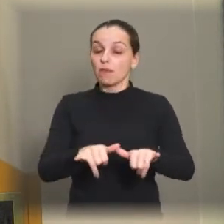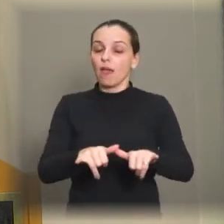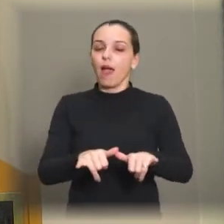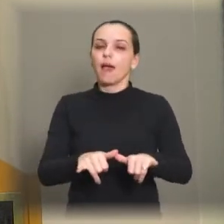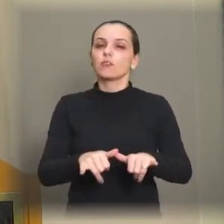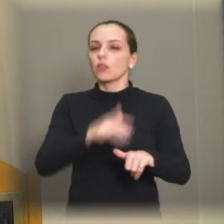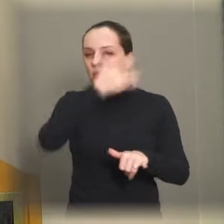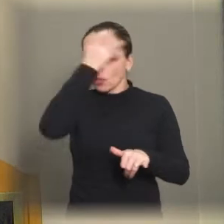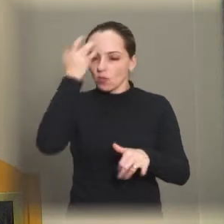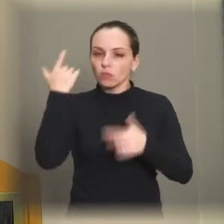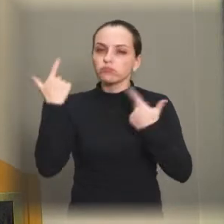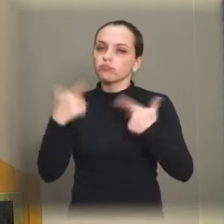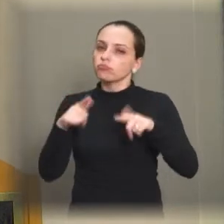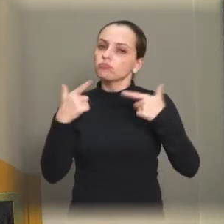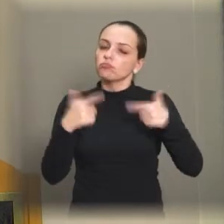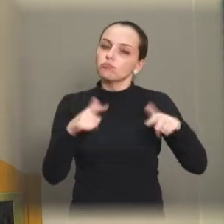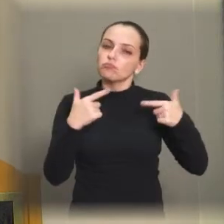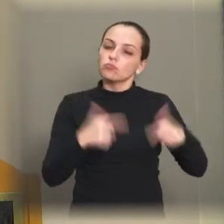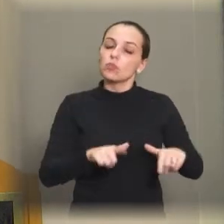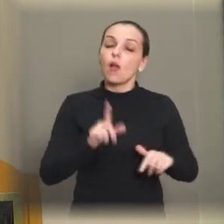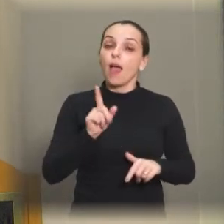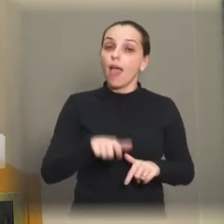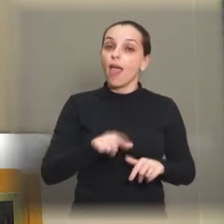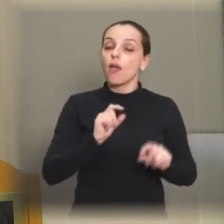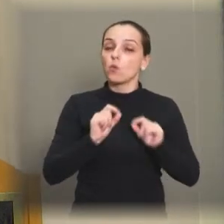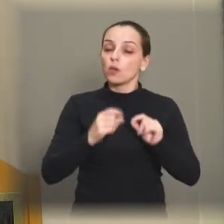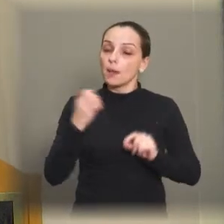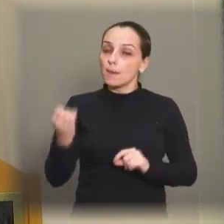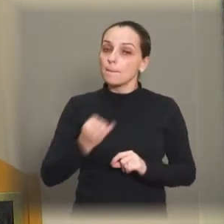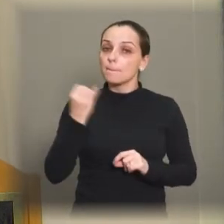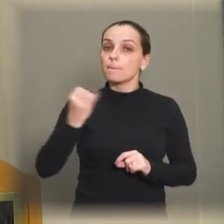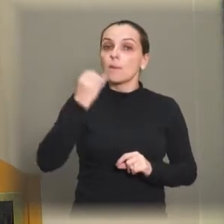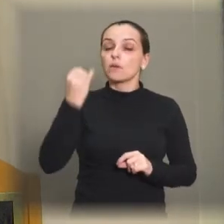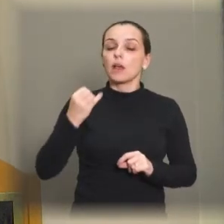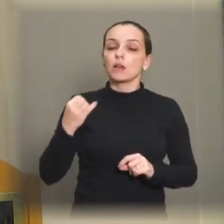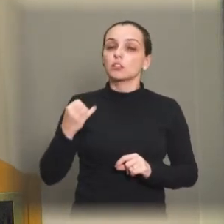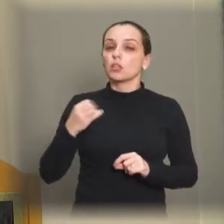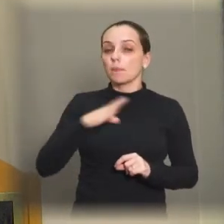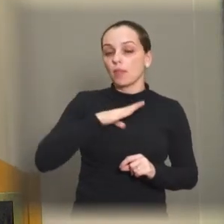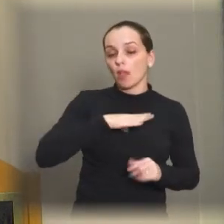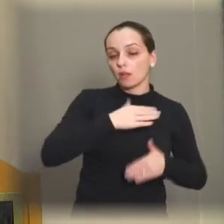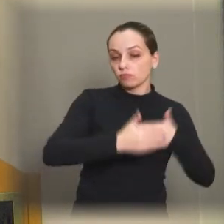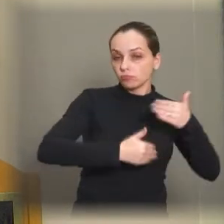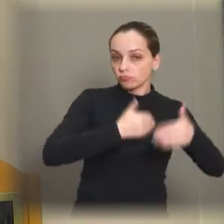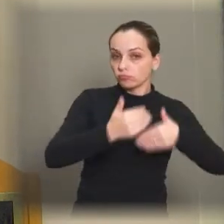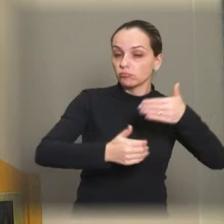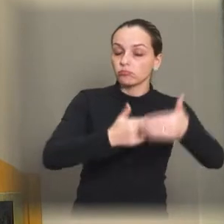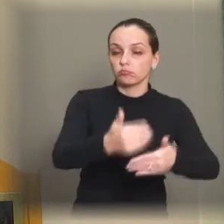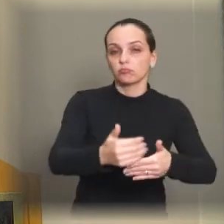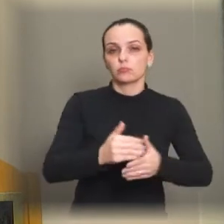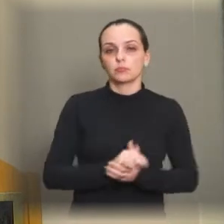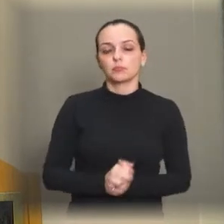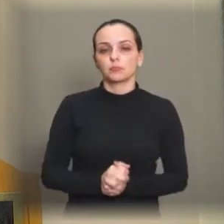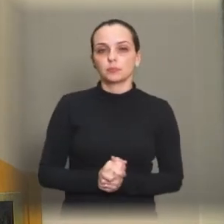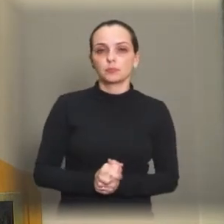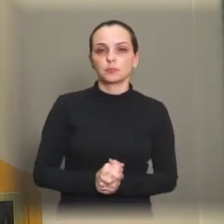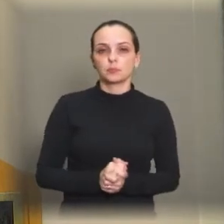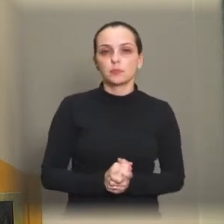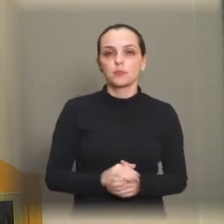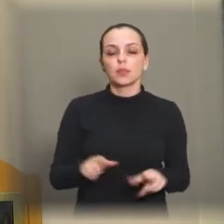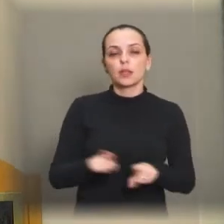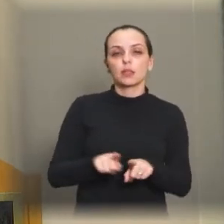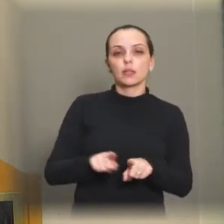o pessoal trabalhando. Então, é muito importante aí para o desenvolvimento da nossa cidade. Também